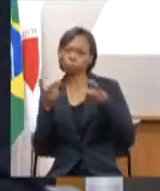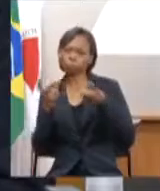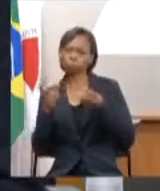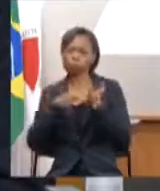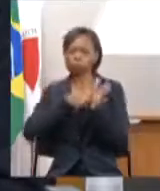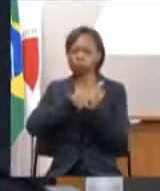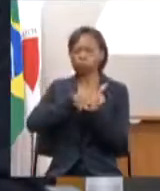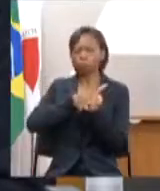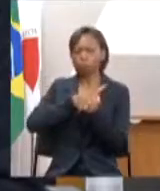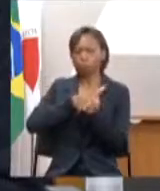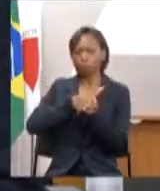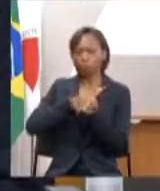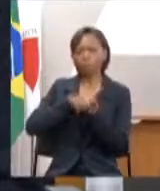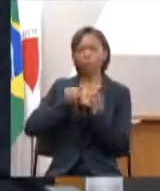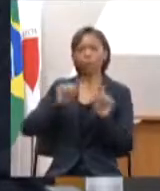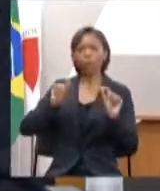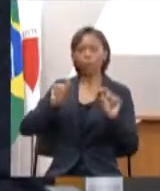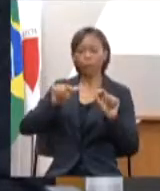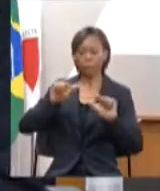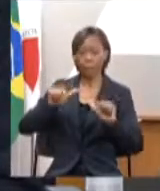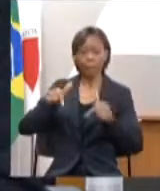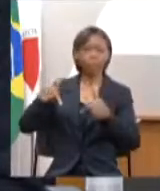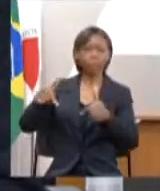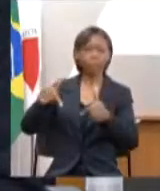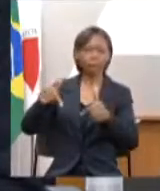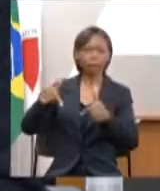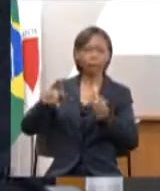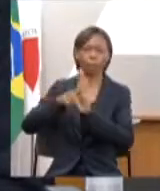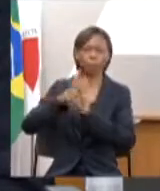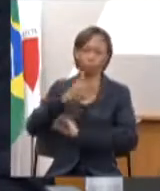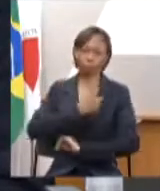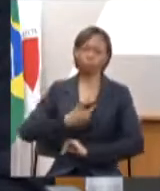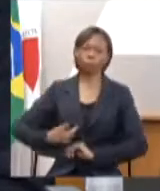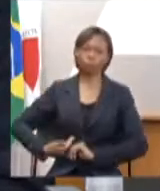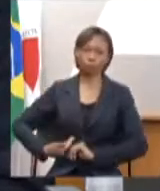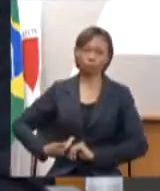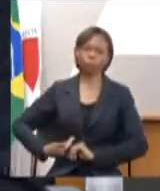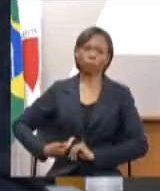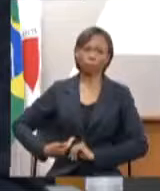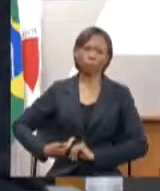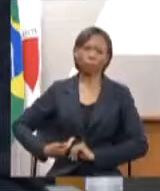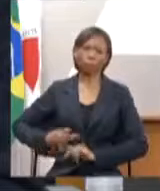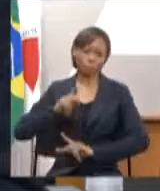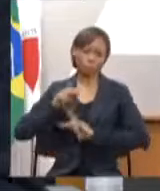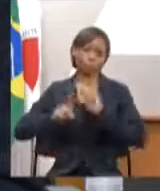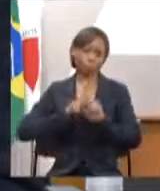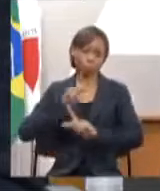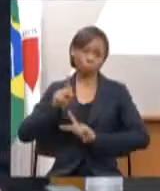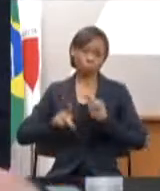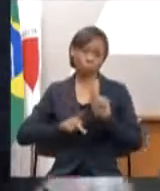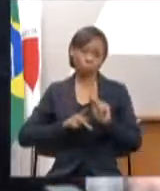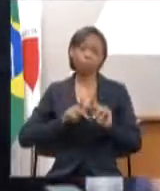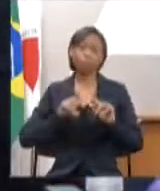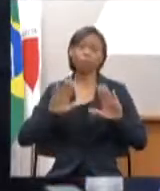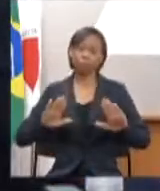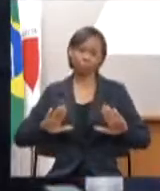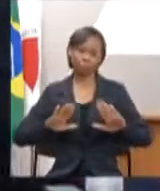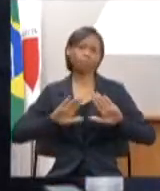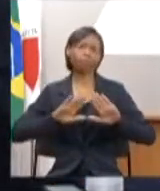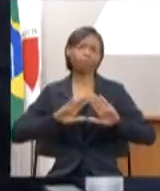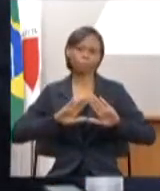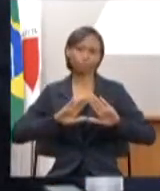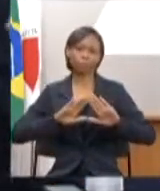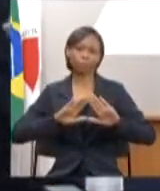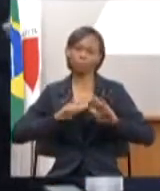das execuções e das ações do governo para a população, para a Assembleia, para